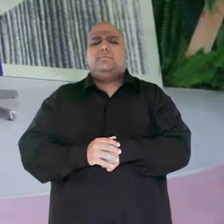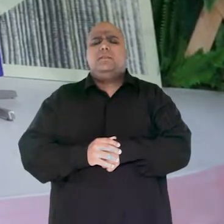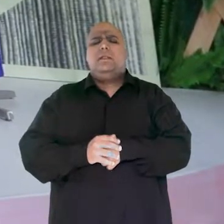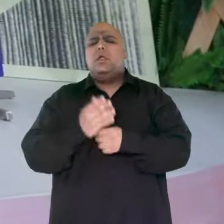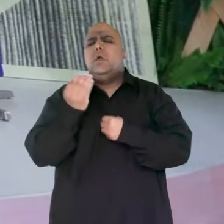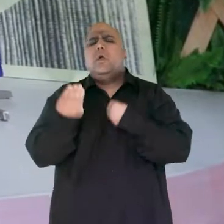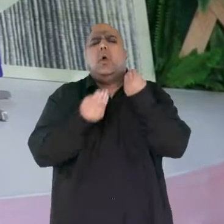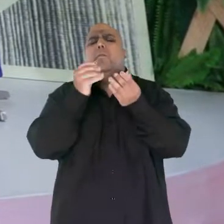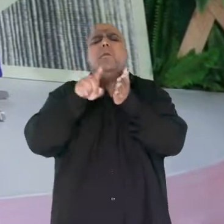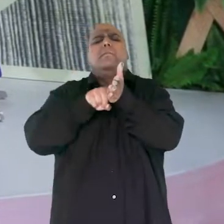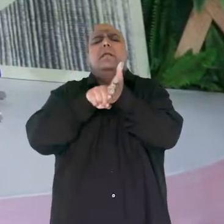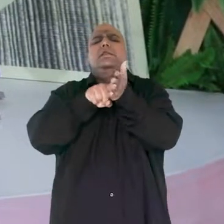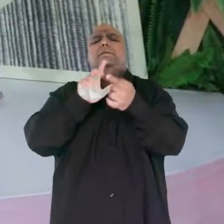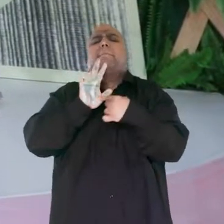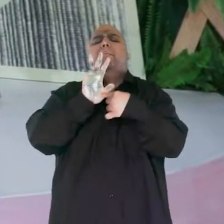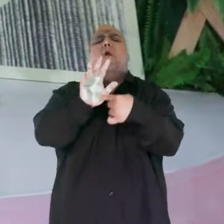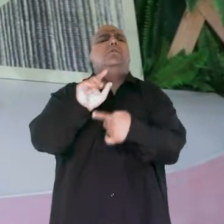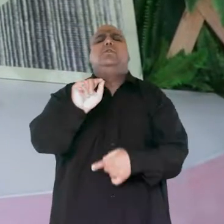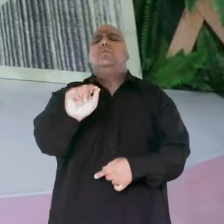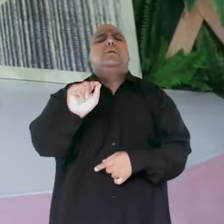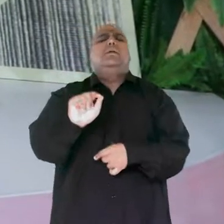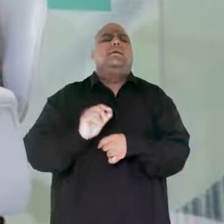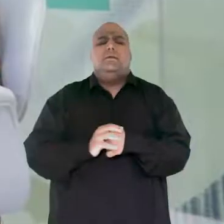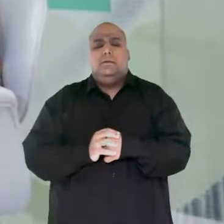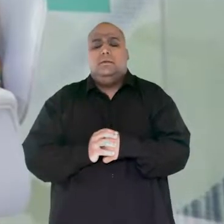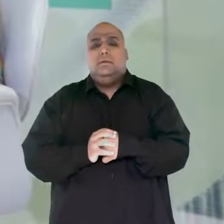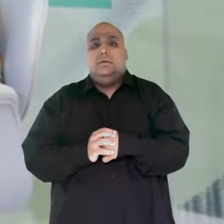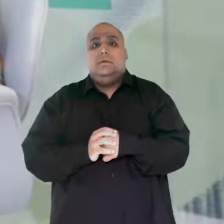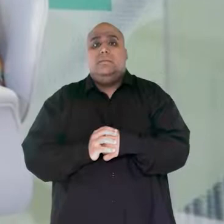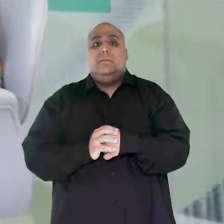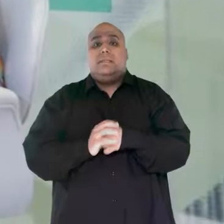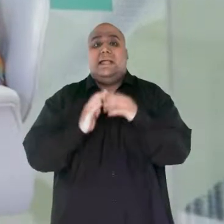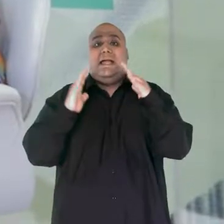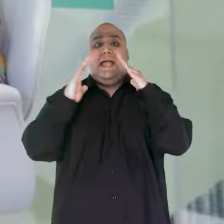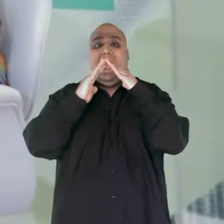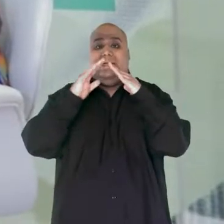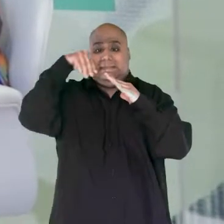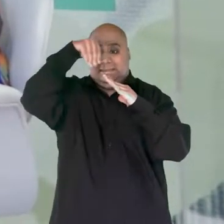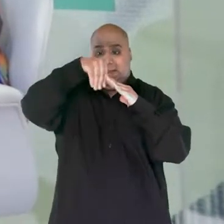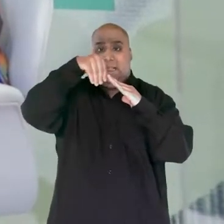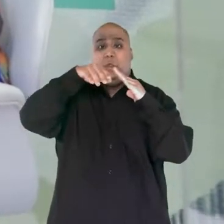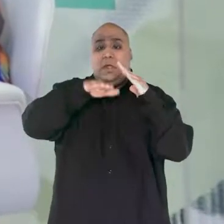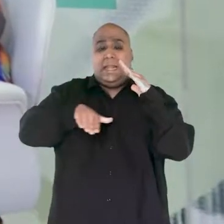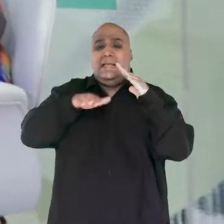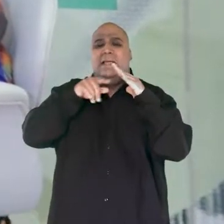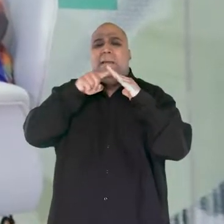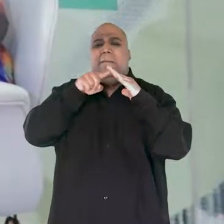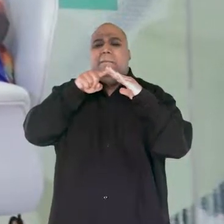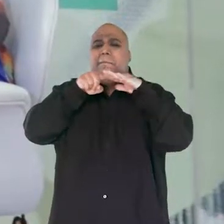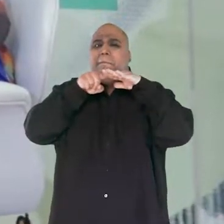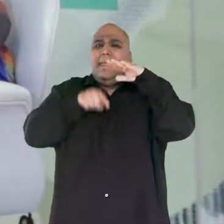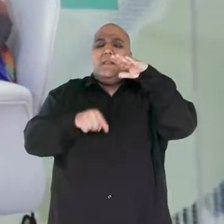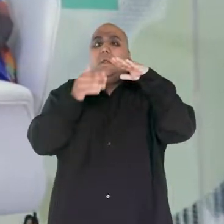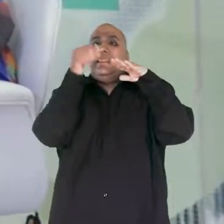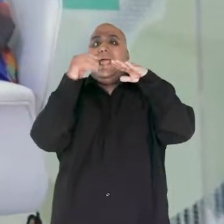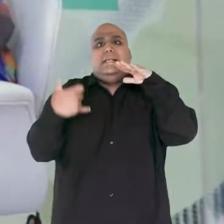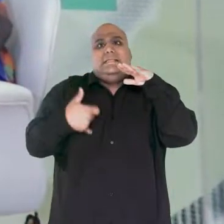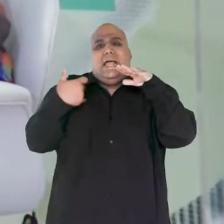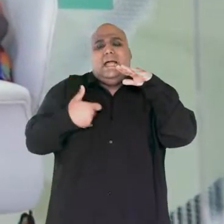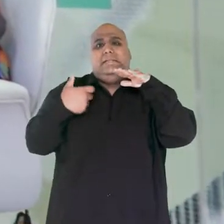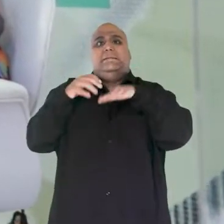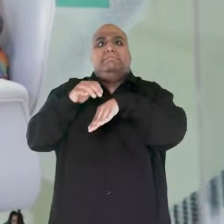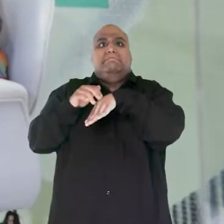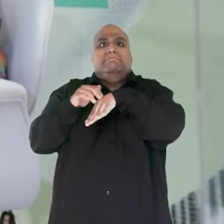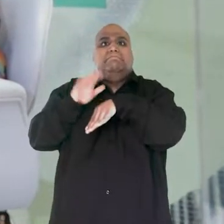E o que essa pesquisa agora nos mostrou? O domicílio que tem criança menor de 10 anos